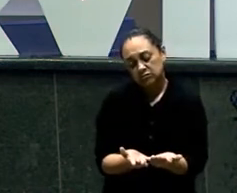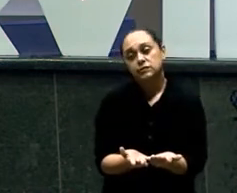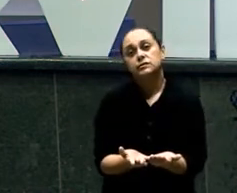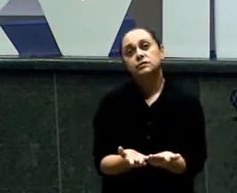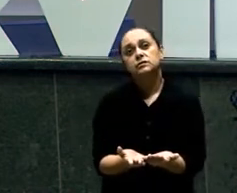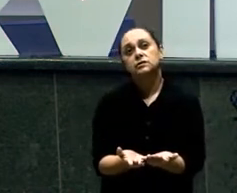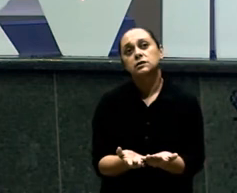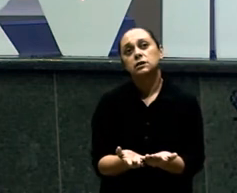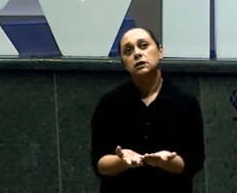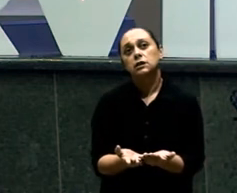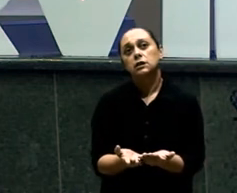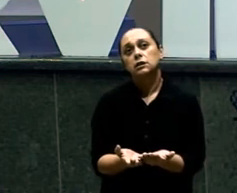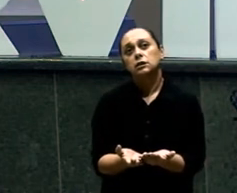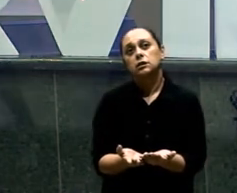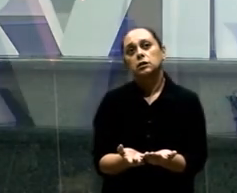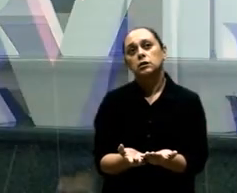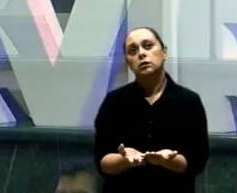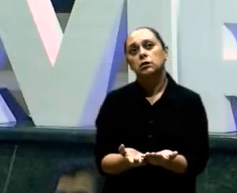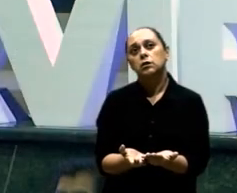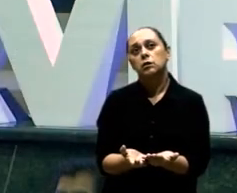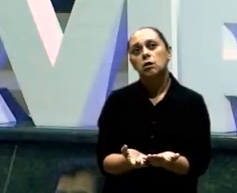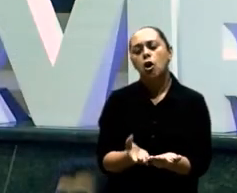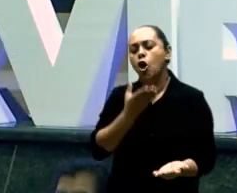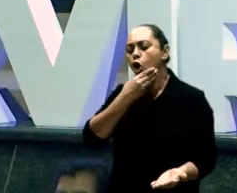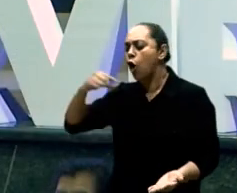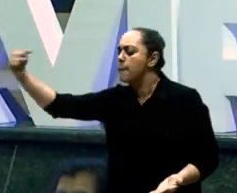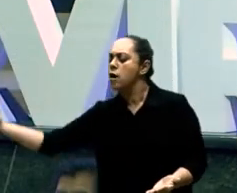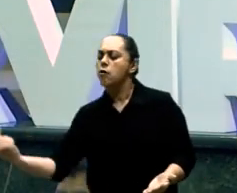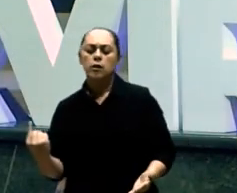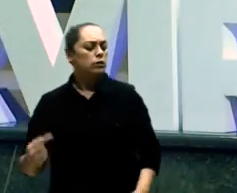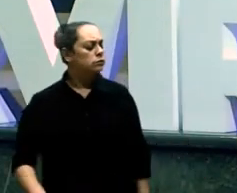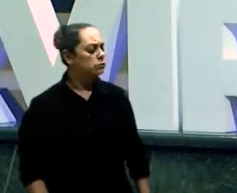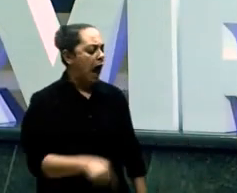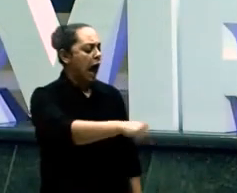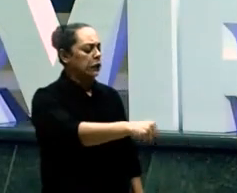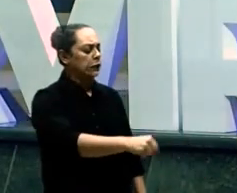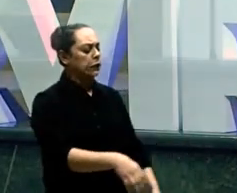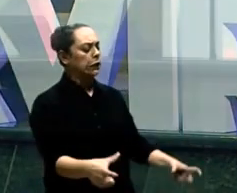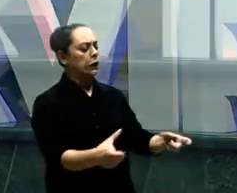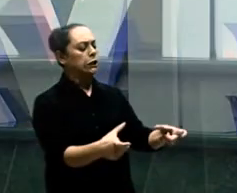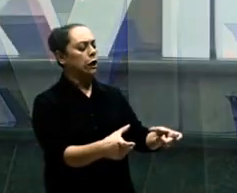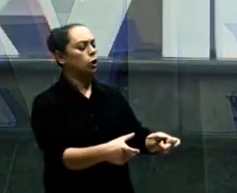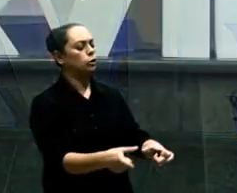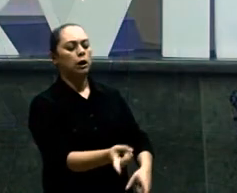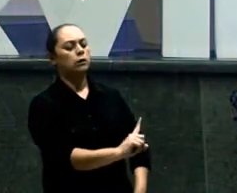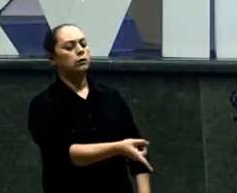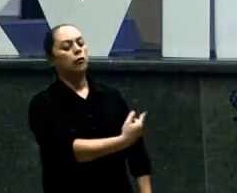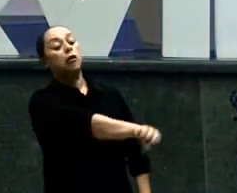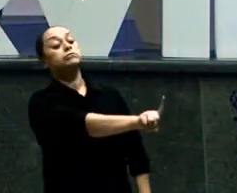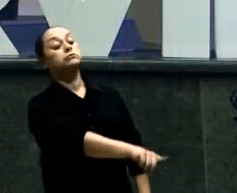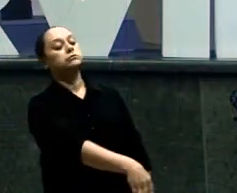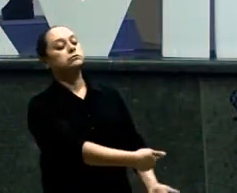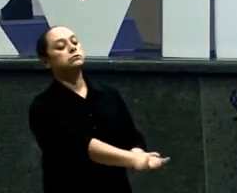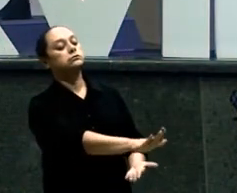O camarada Chegava em mim Dizia assim Aqui não é teu lugar Não Aqui é meu lugar Aí eu peguei Meu fichário Coloquei no outro lugar Aí ele